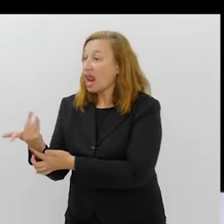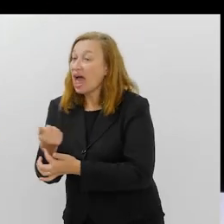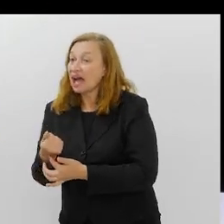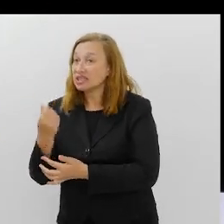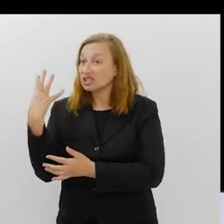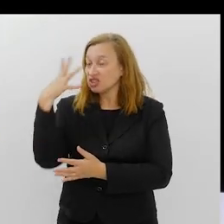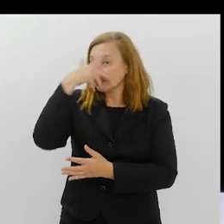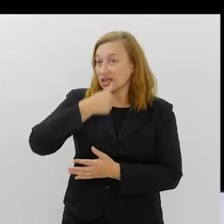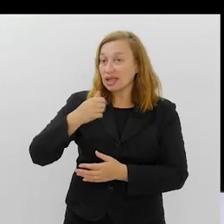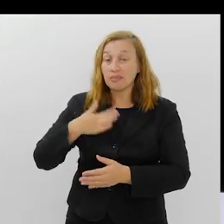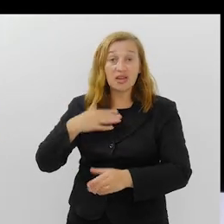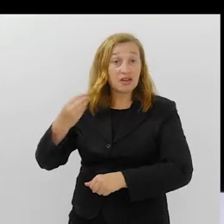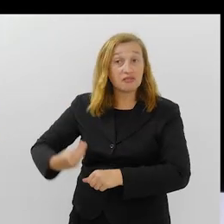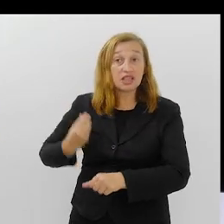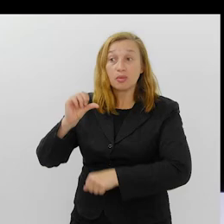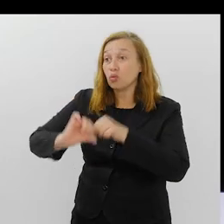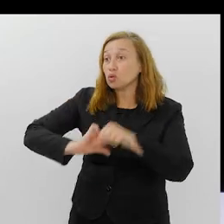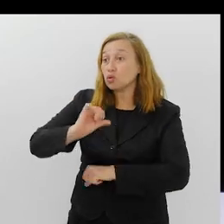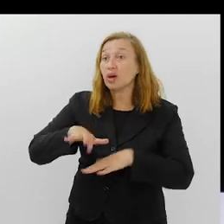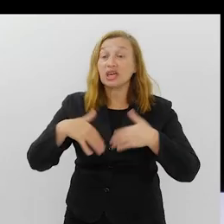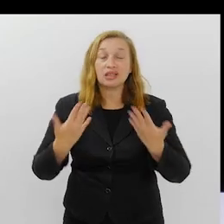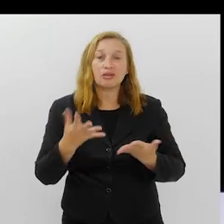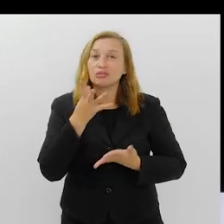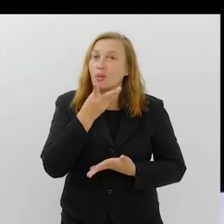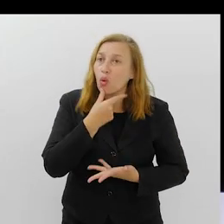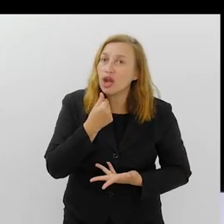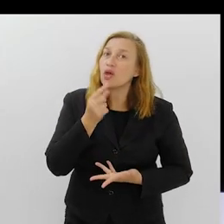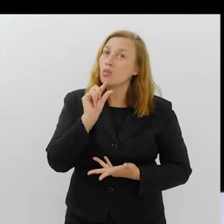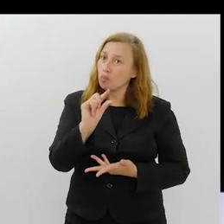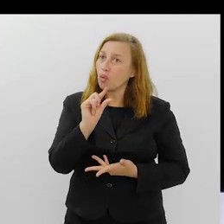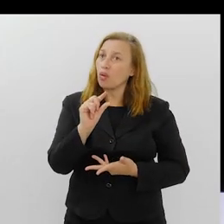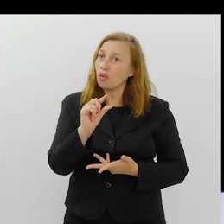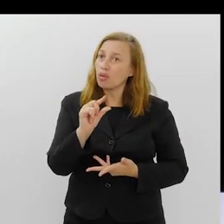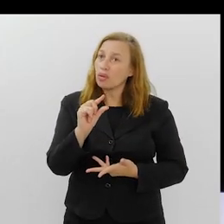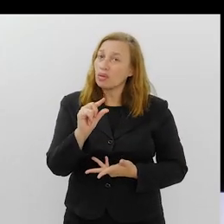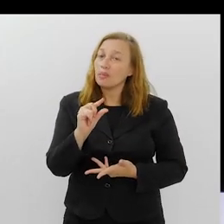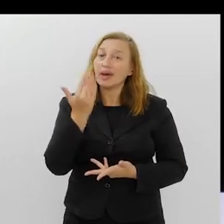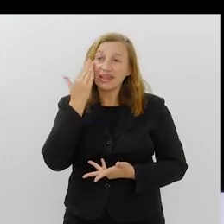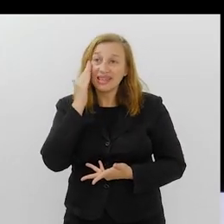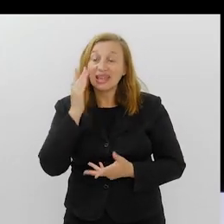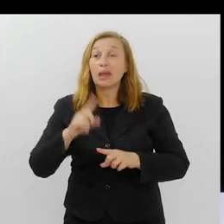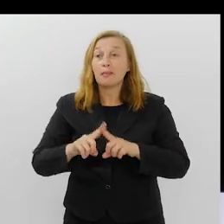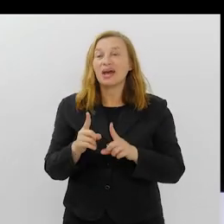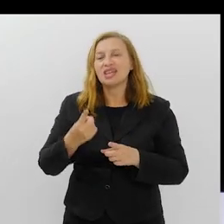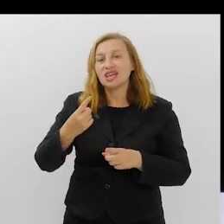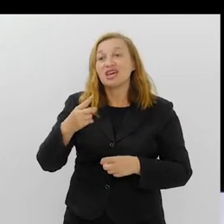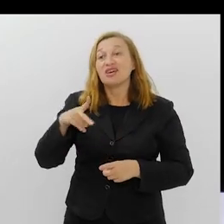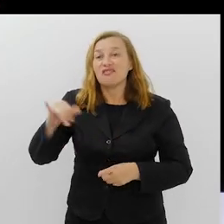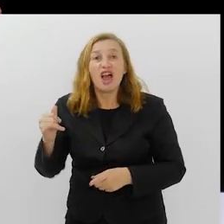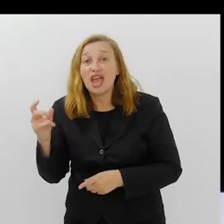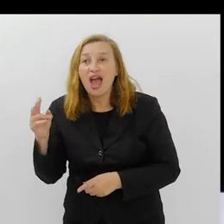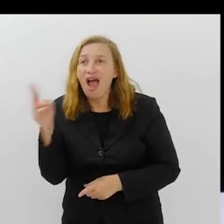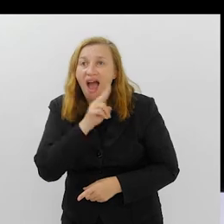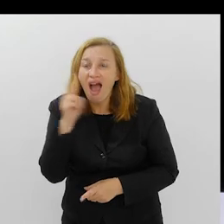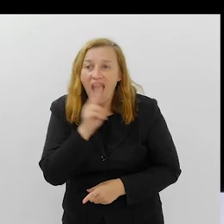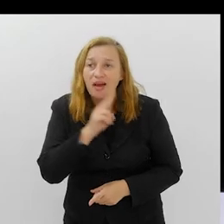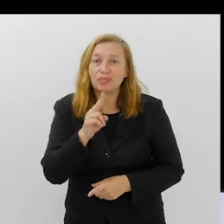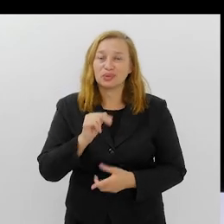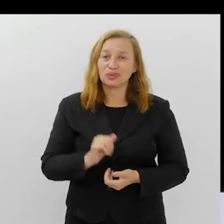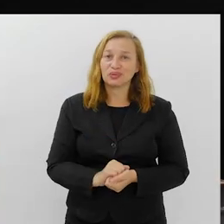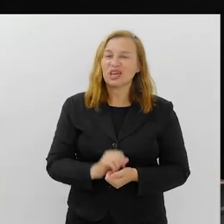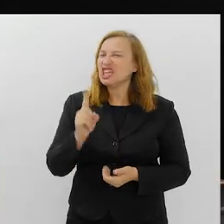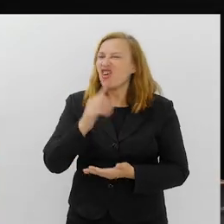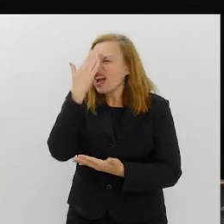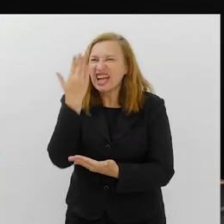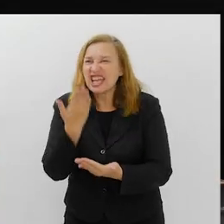para lá e a partir daí a minha vida mudou então eu demorei um pouco para chegar então eu diria assim olha vai logo não